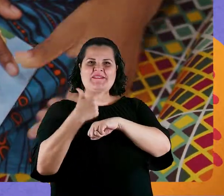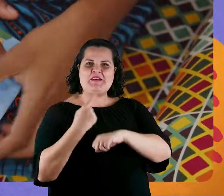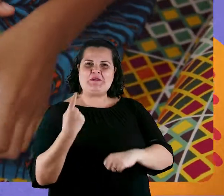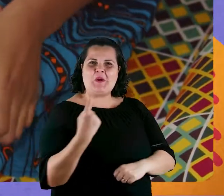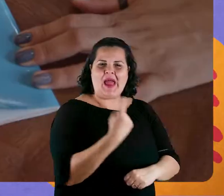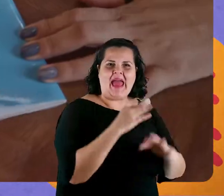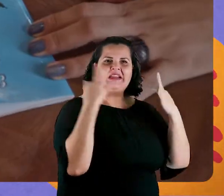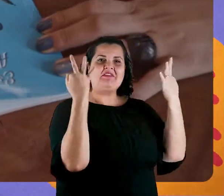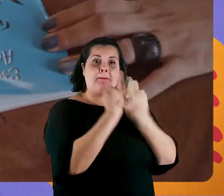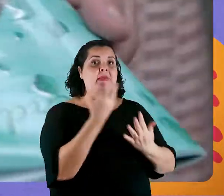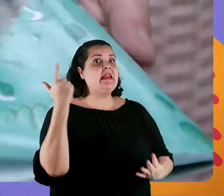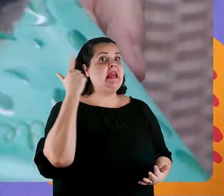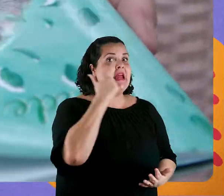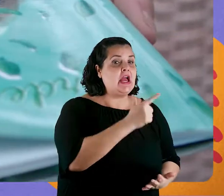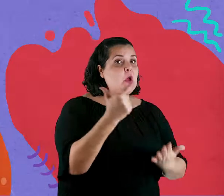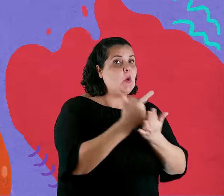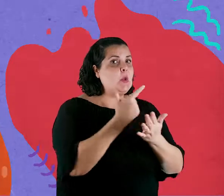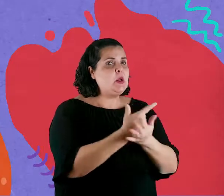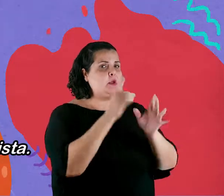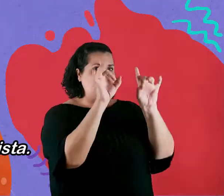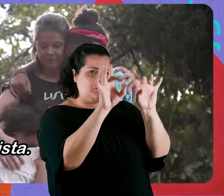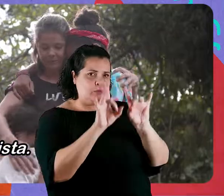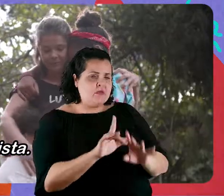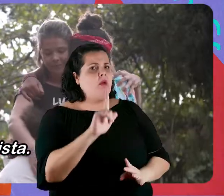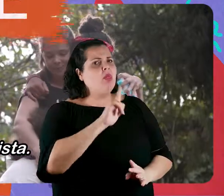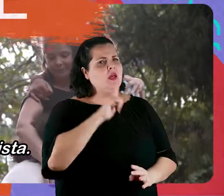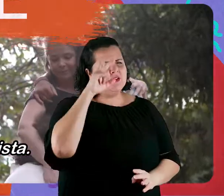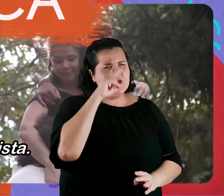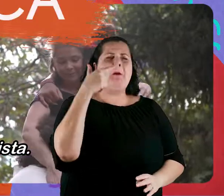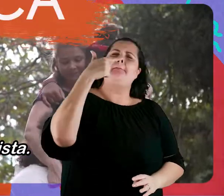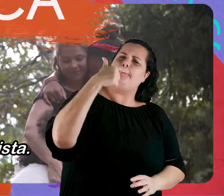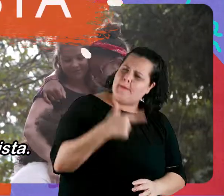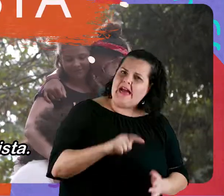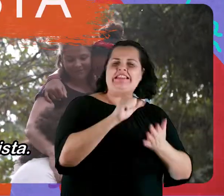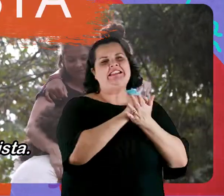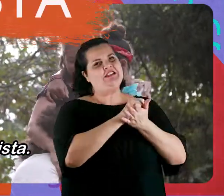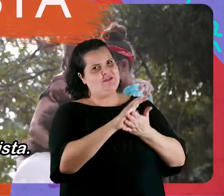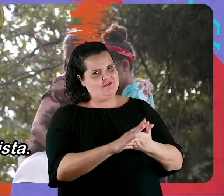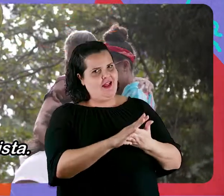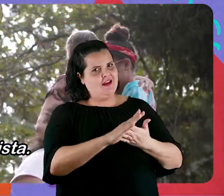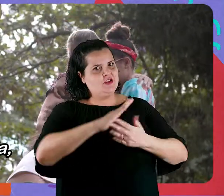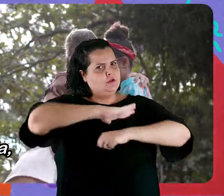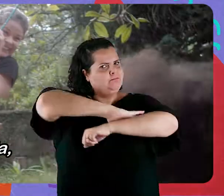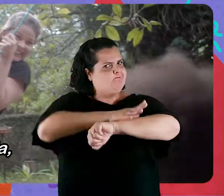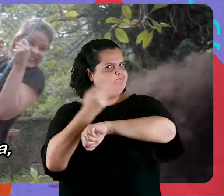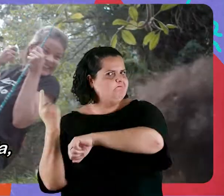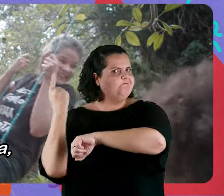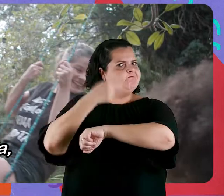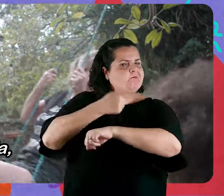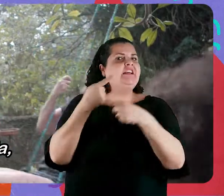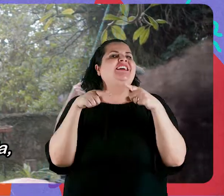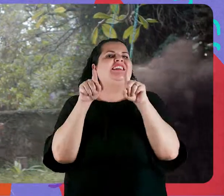recebe em casa um livro feito especialmente para a série, com uma história lúdica e uma atividade pedagógica antirracista. E para não